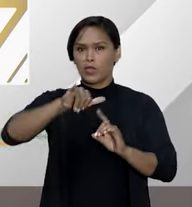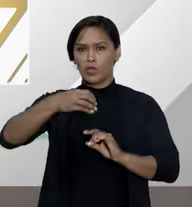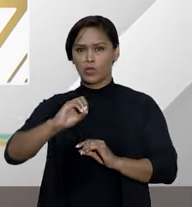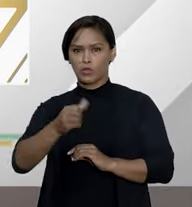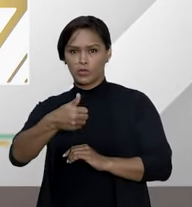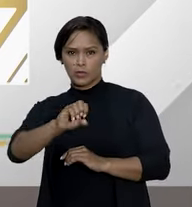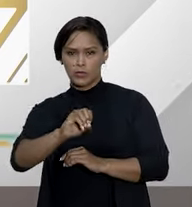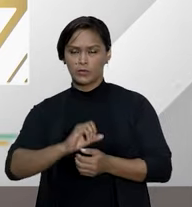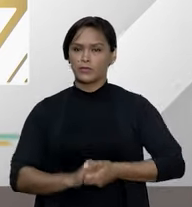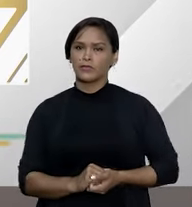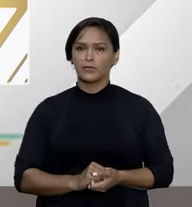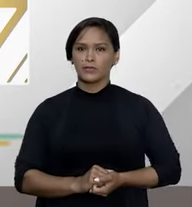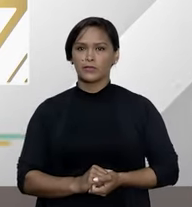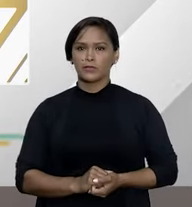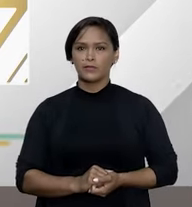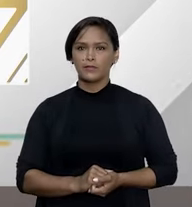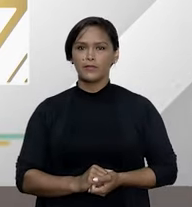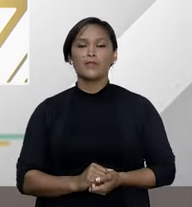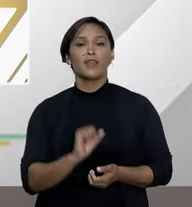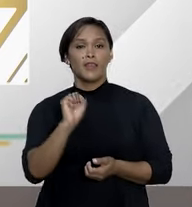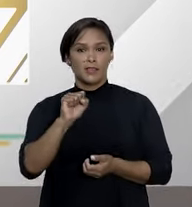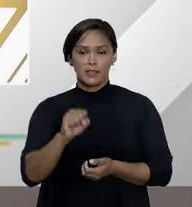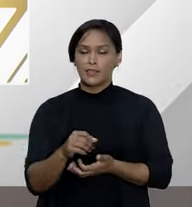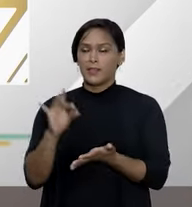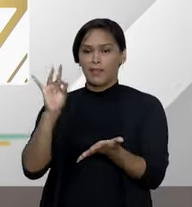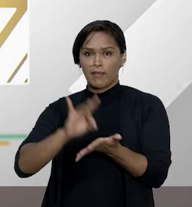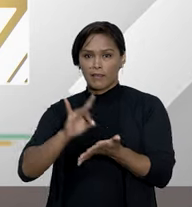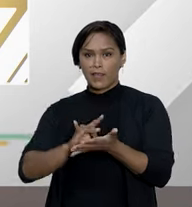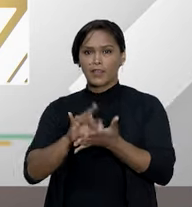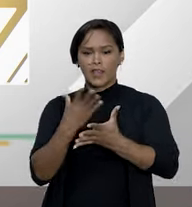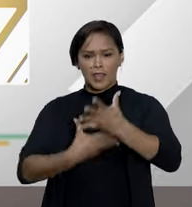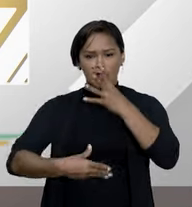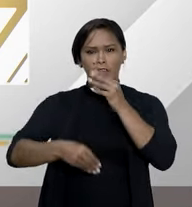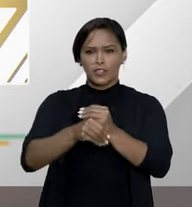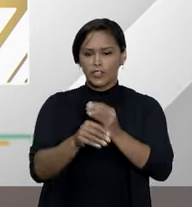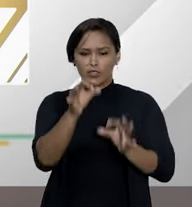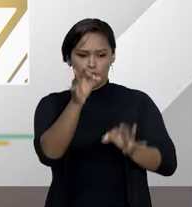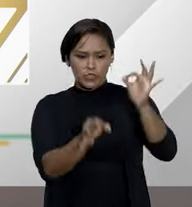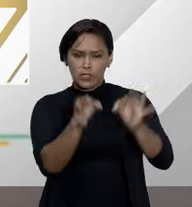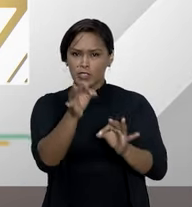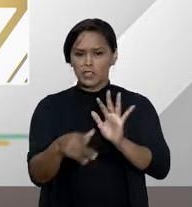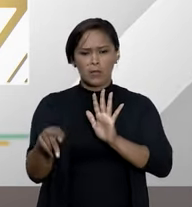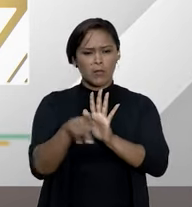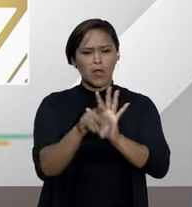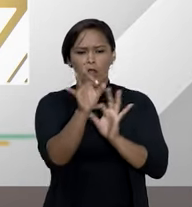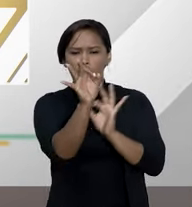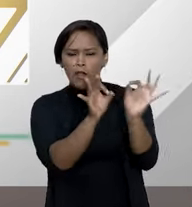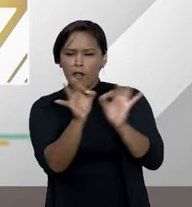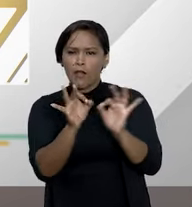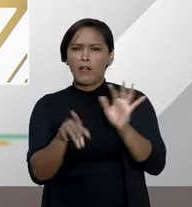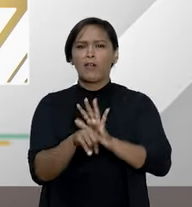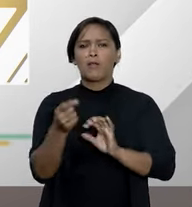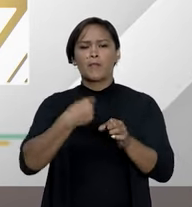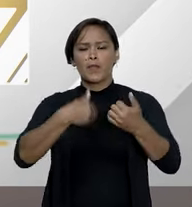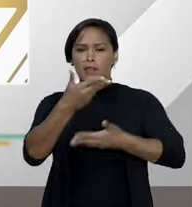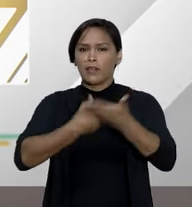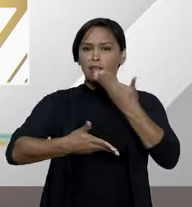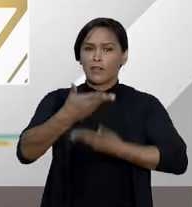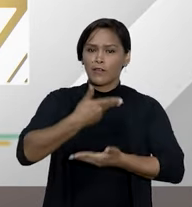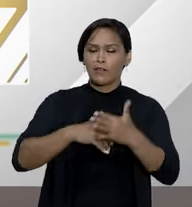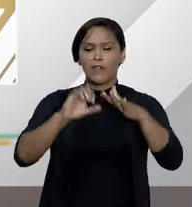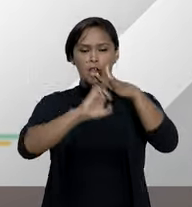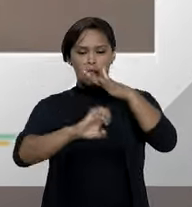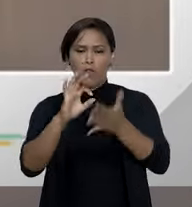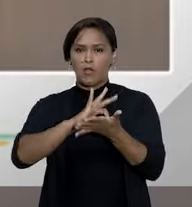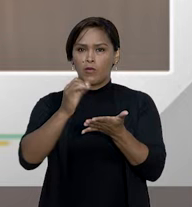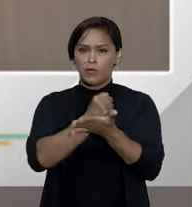Rebouças. É realmente, Samanta, a crescente judicialização de questões decorrentes dos